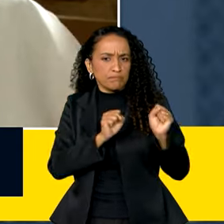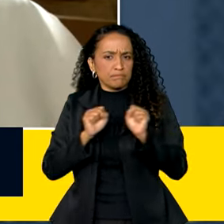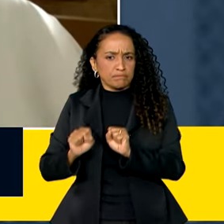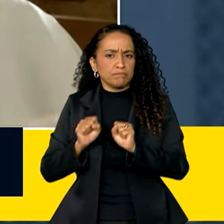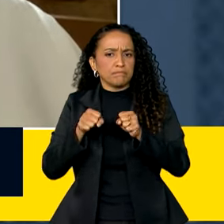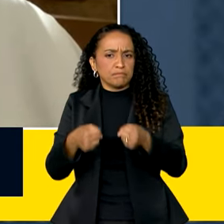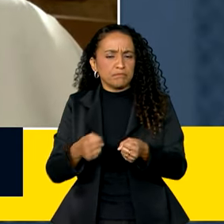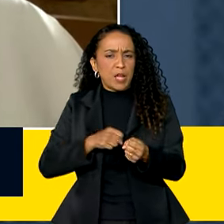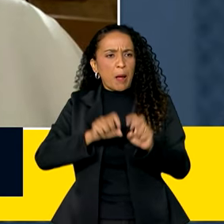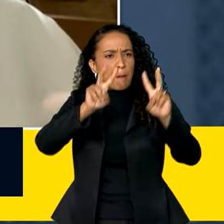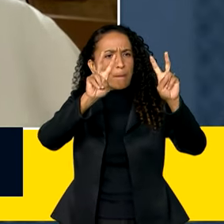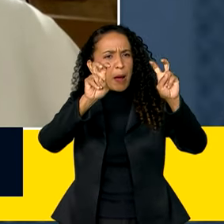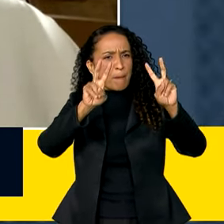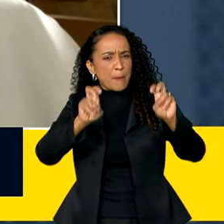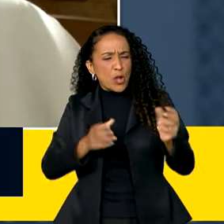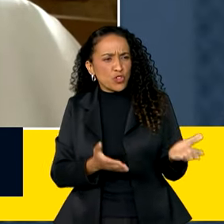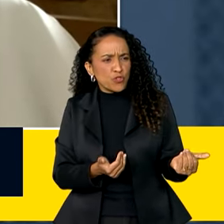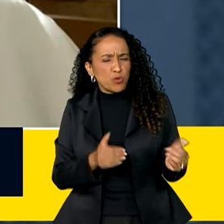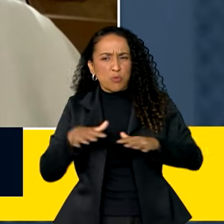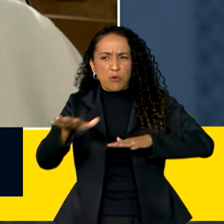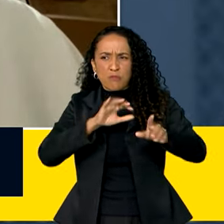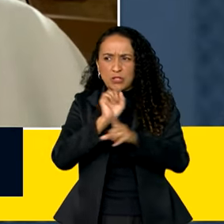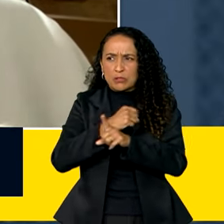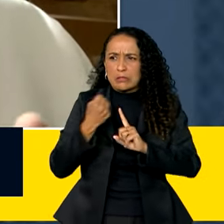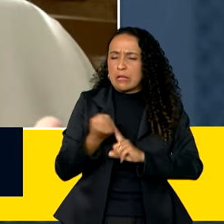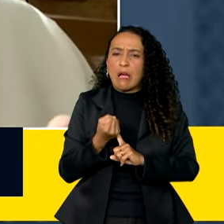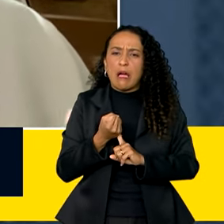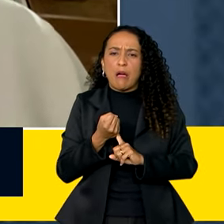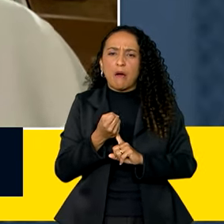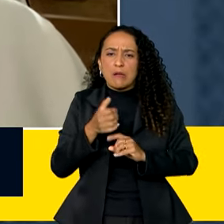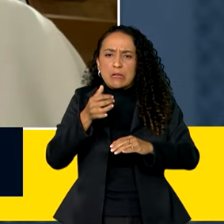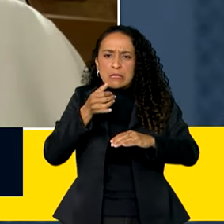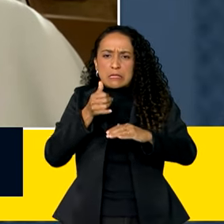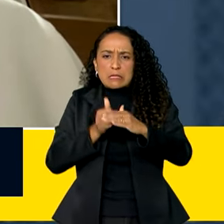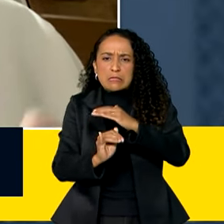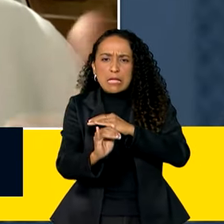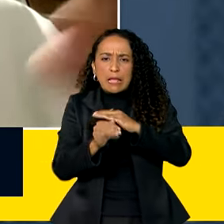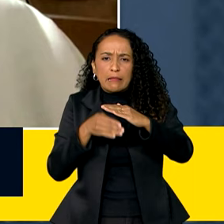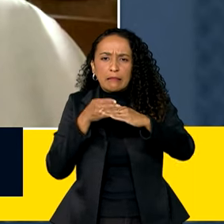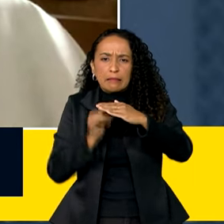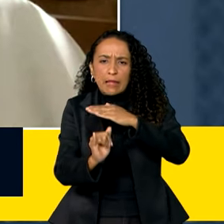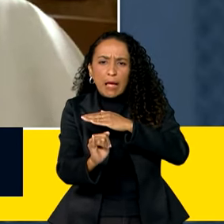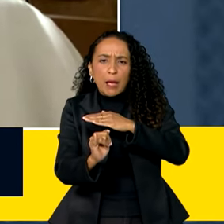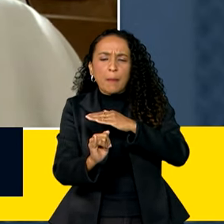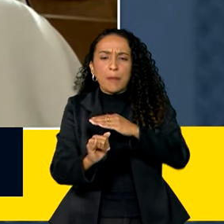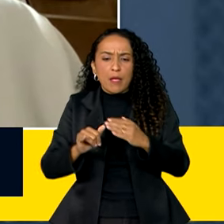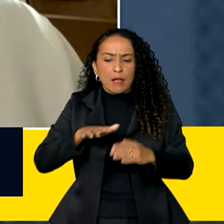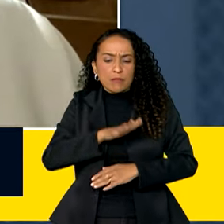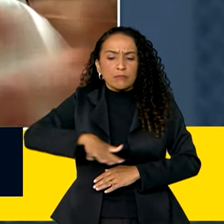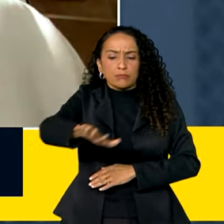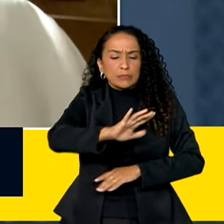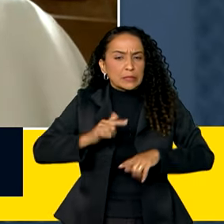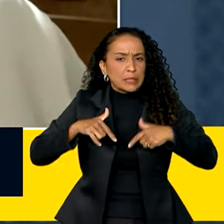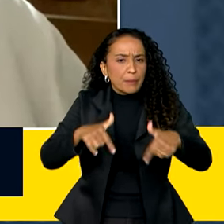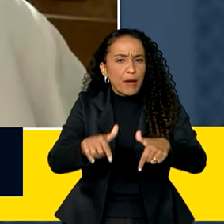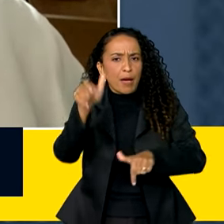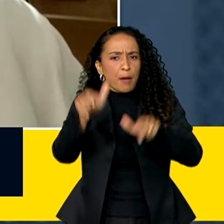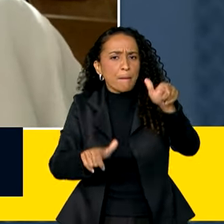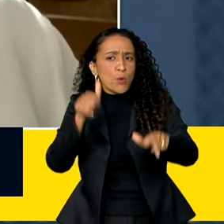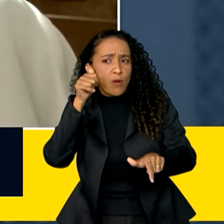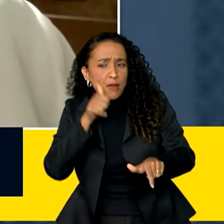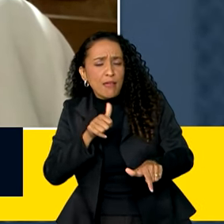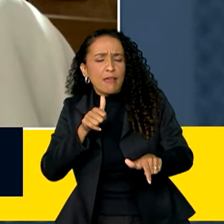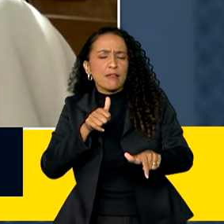são vários temas, juventude, movimento social, startups, o mundo do trabalho, mulheres.